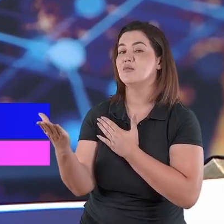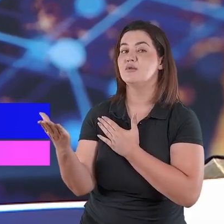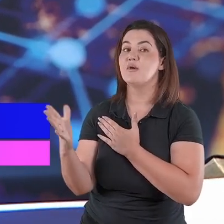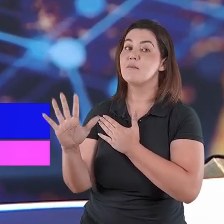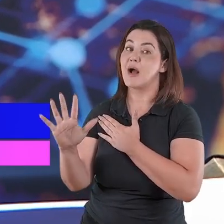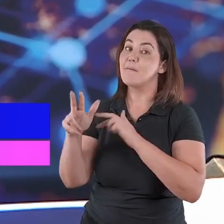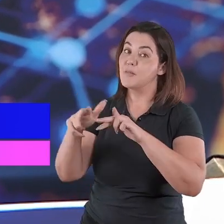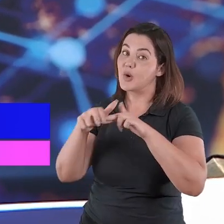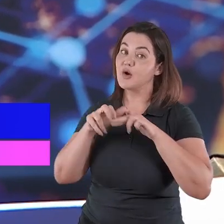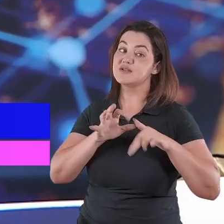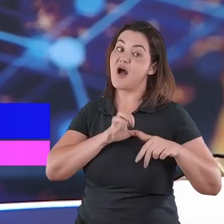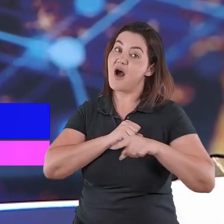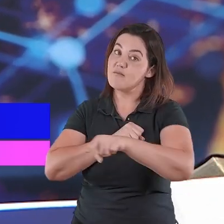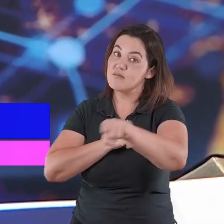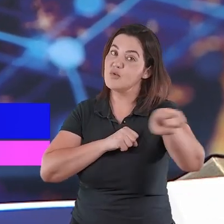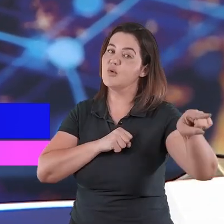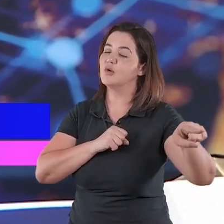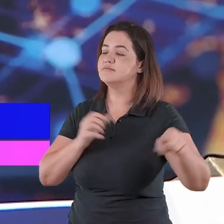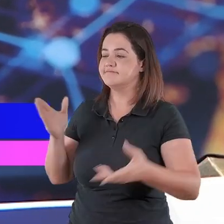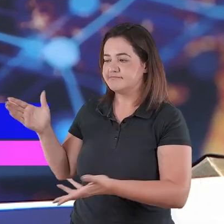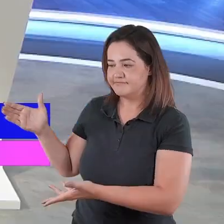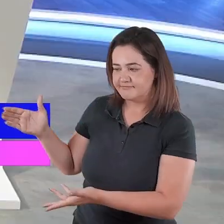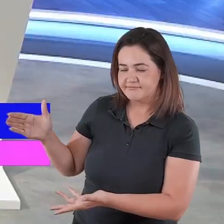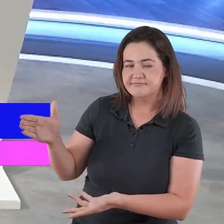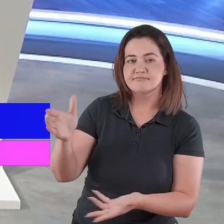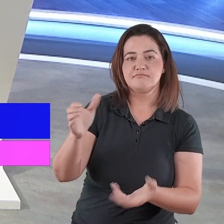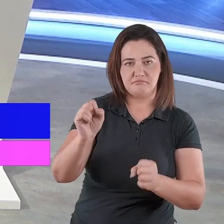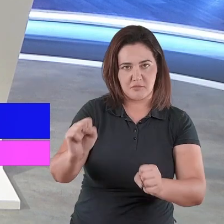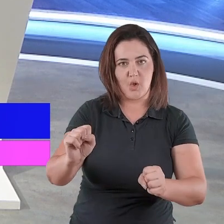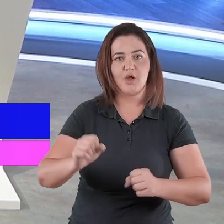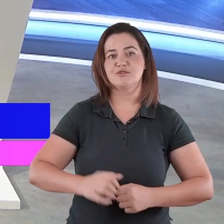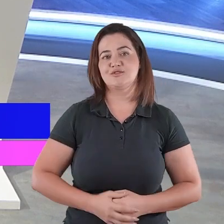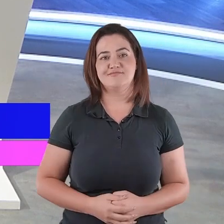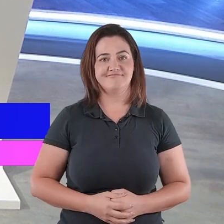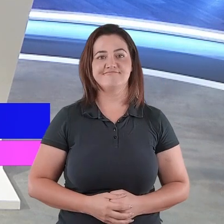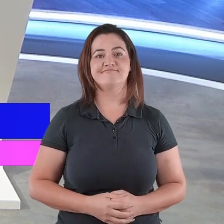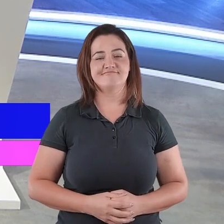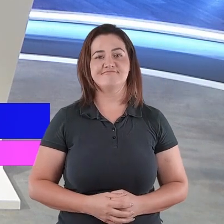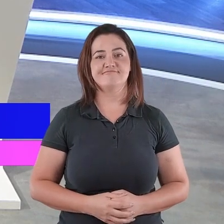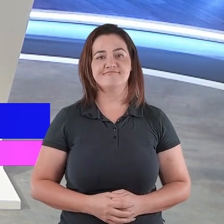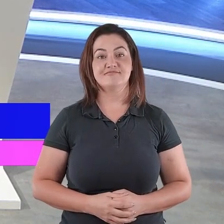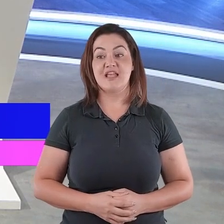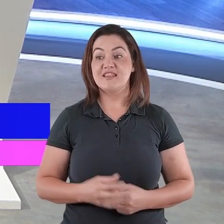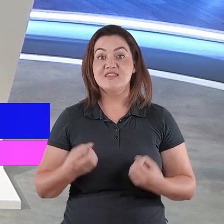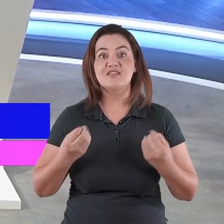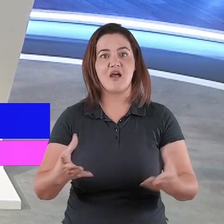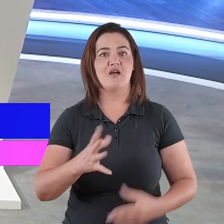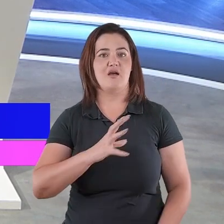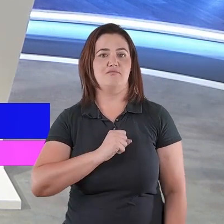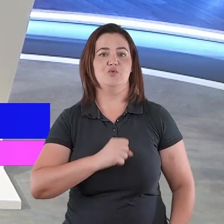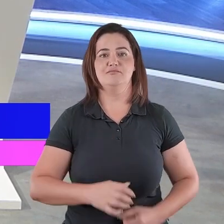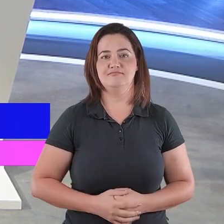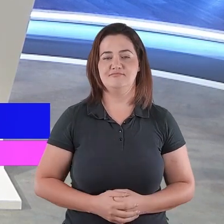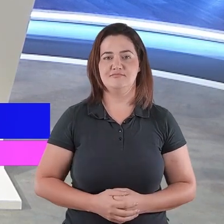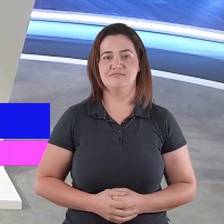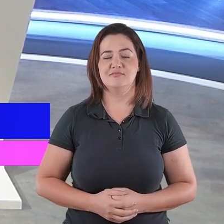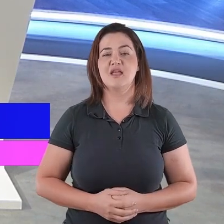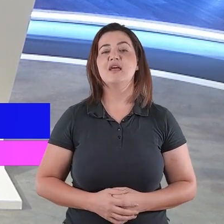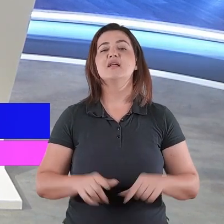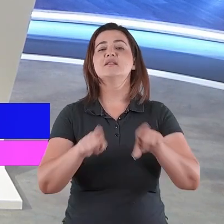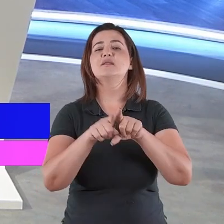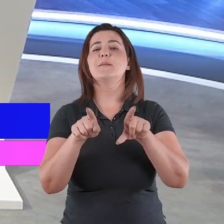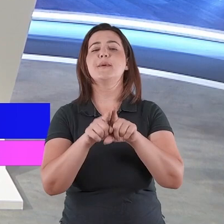dar a salvação para quem crê. A Bíblia nos diz que o salário do pecado é a morte.